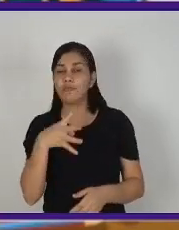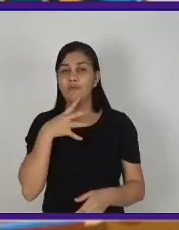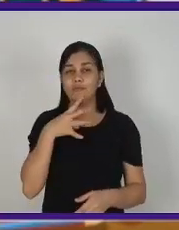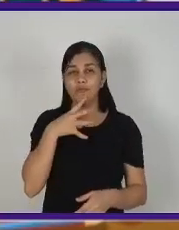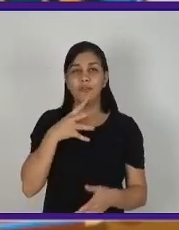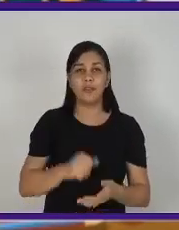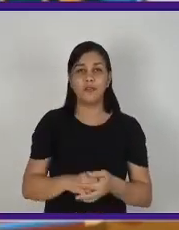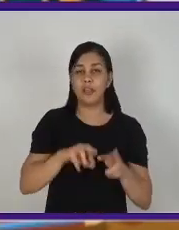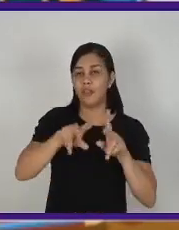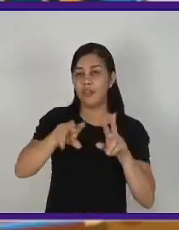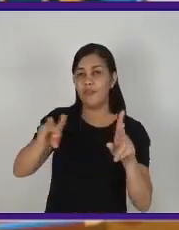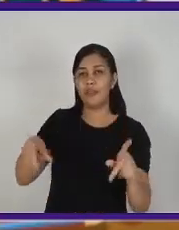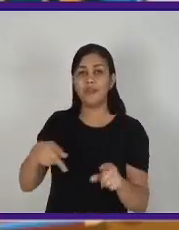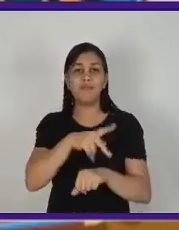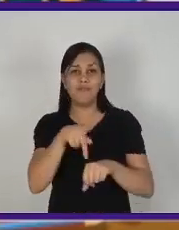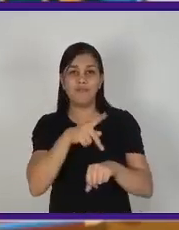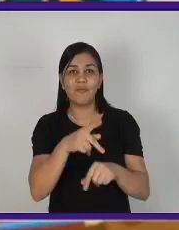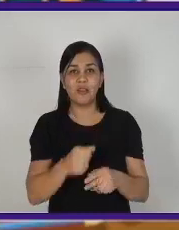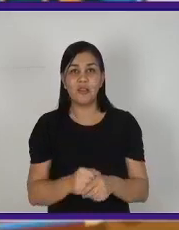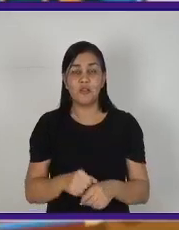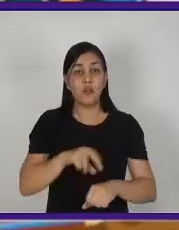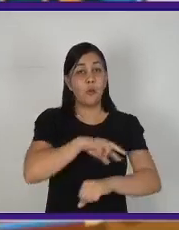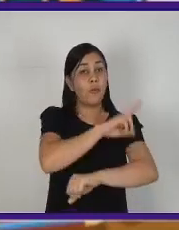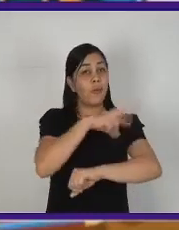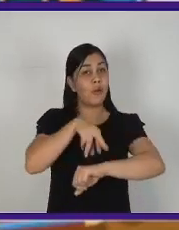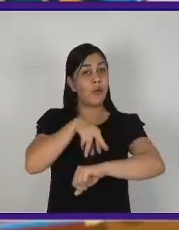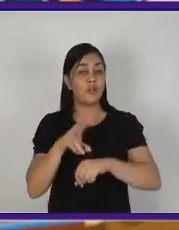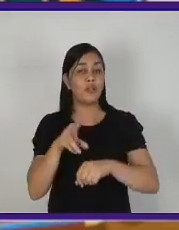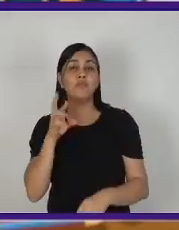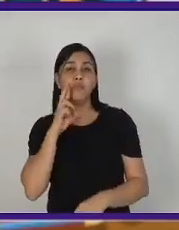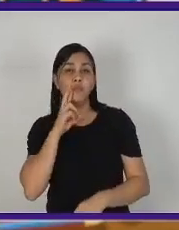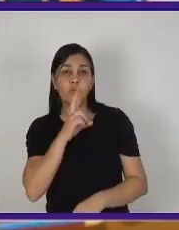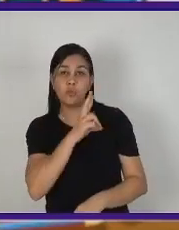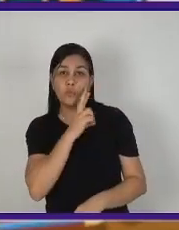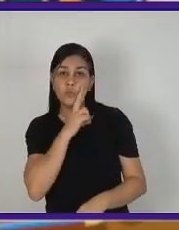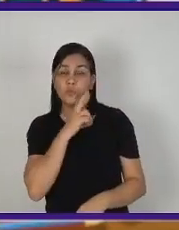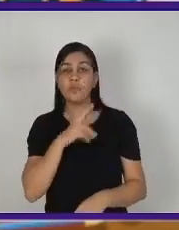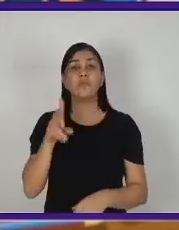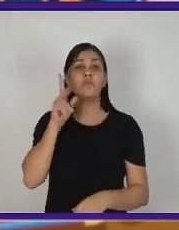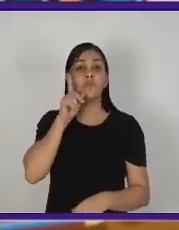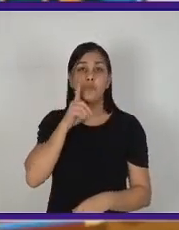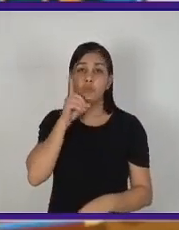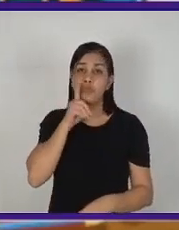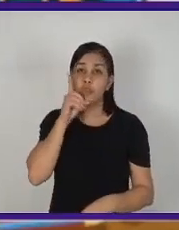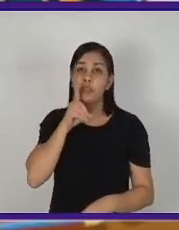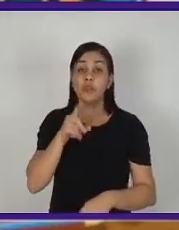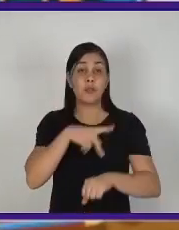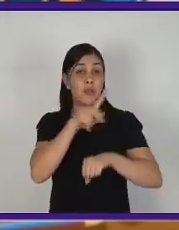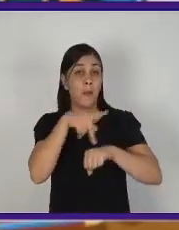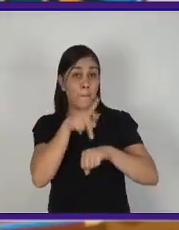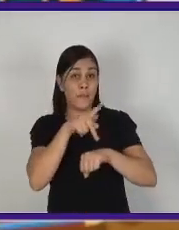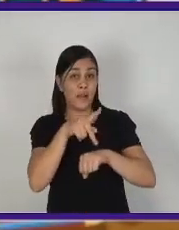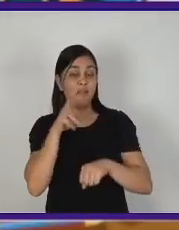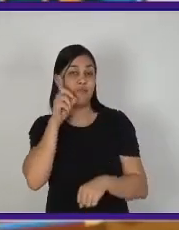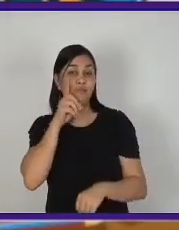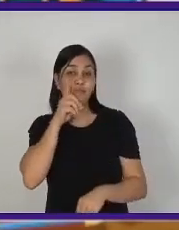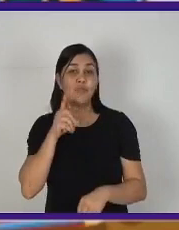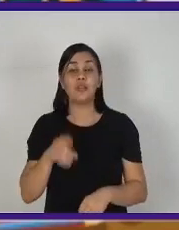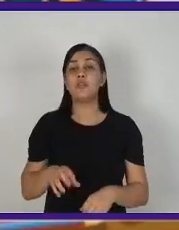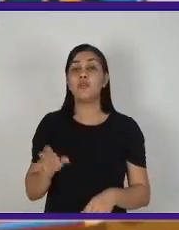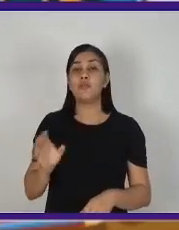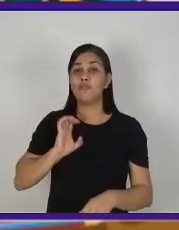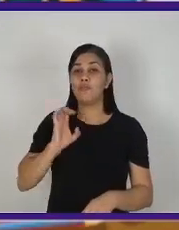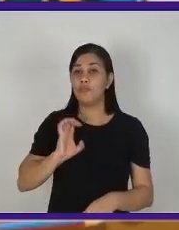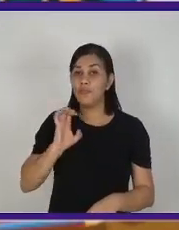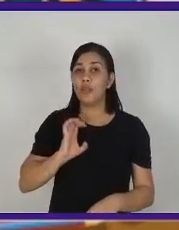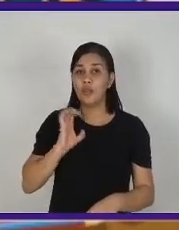conhecido. Então, ela é uma rede de restaurantes dos Estados Unidos, que é um país rico. Então, ele vai ter uma